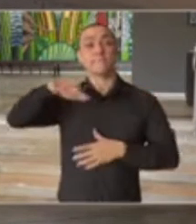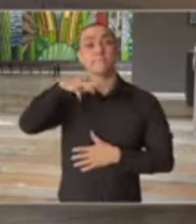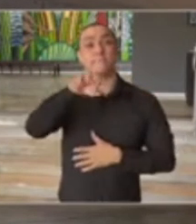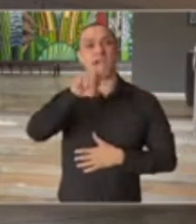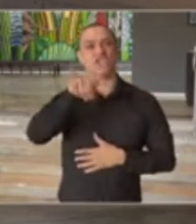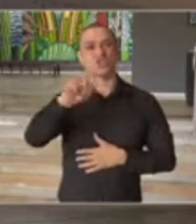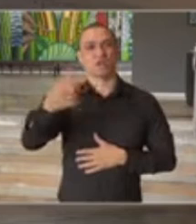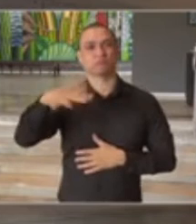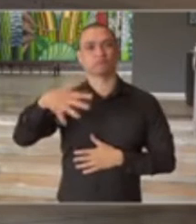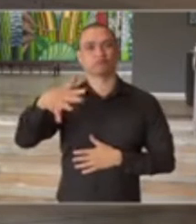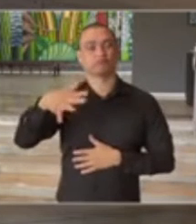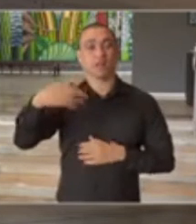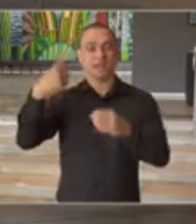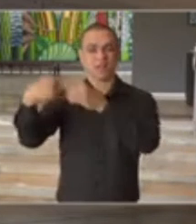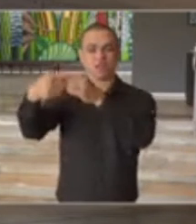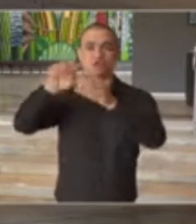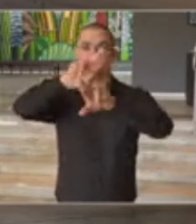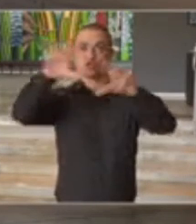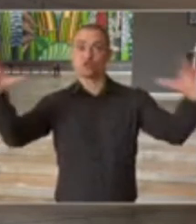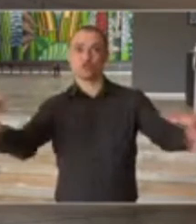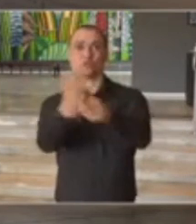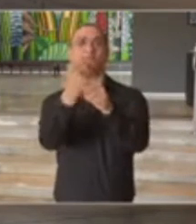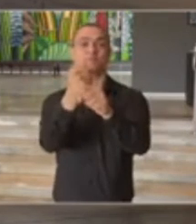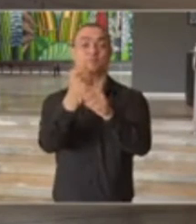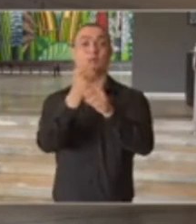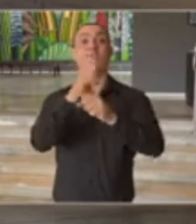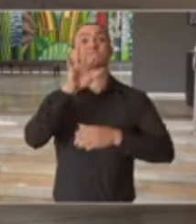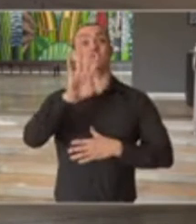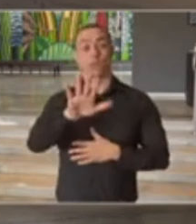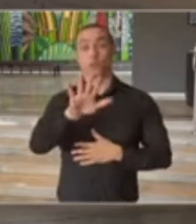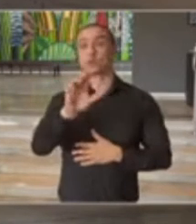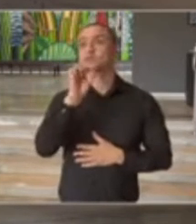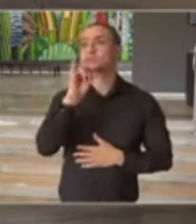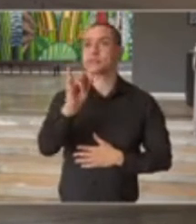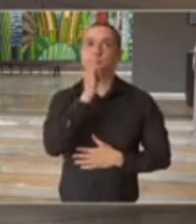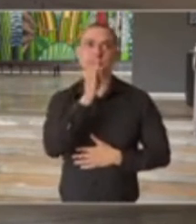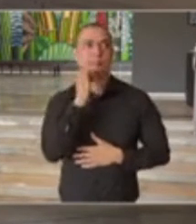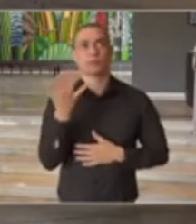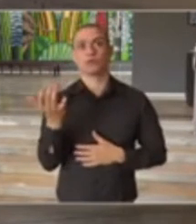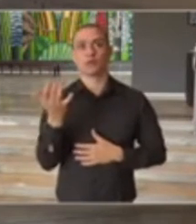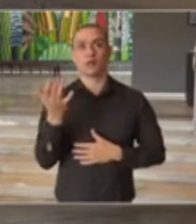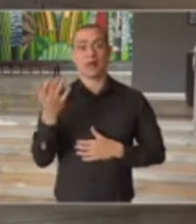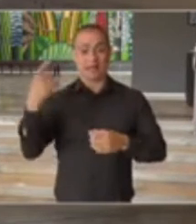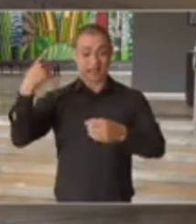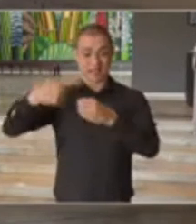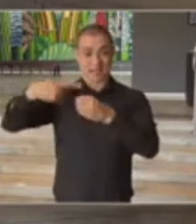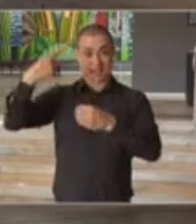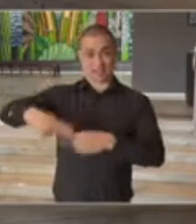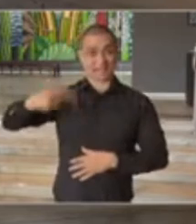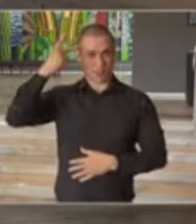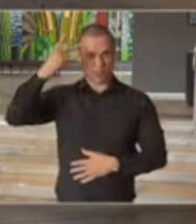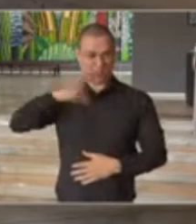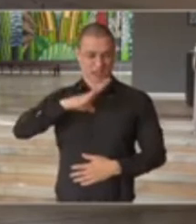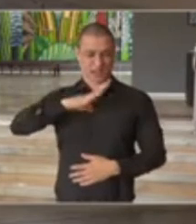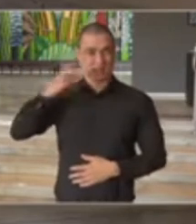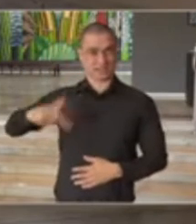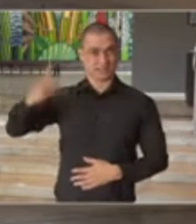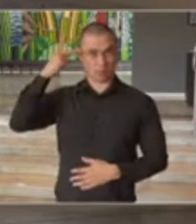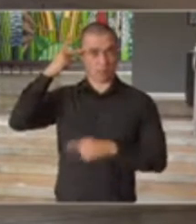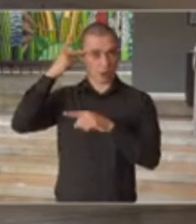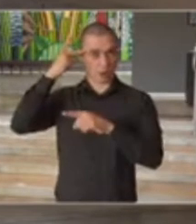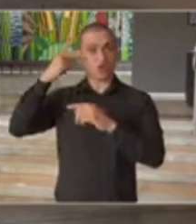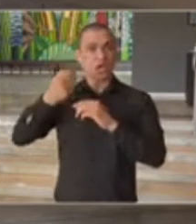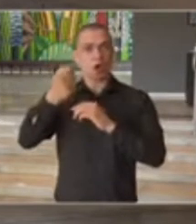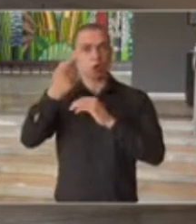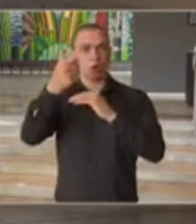diferentes municípios. Então, se nós pegarmos, por exemplo, o município de São Paulo, nós temos uma tendência à